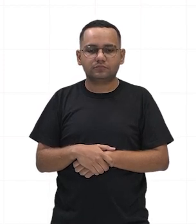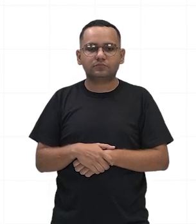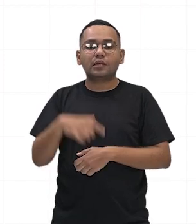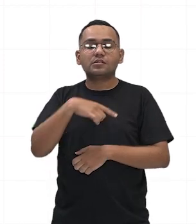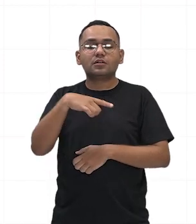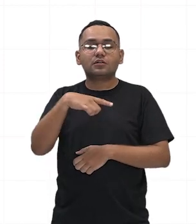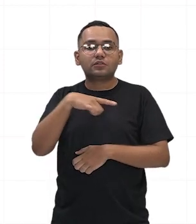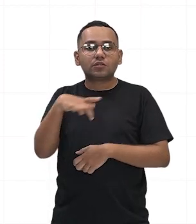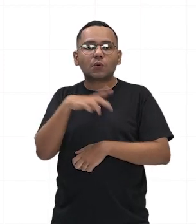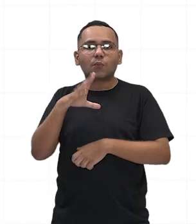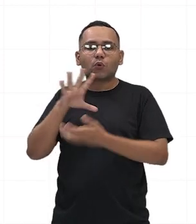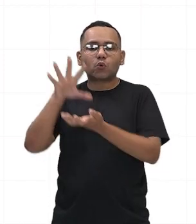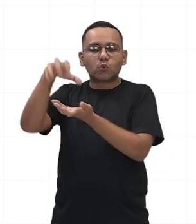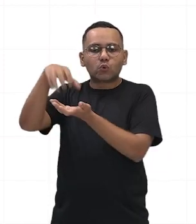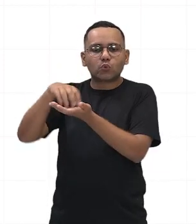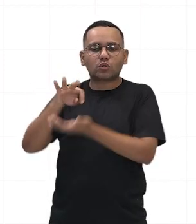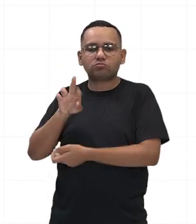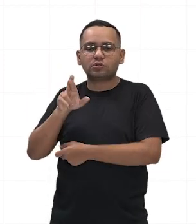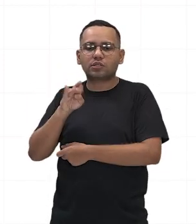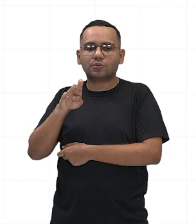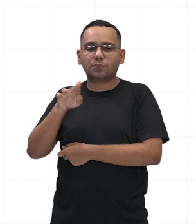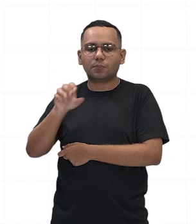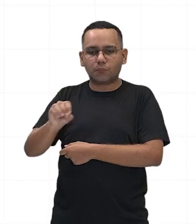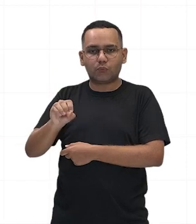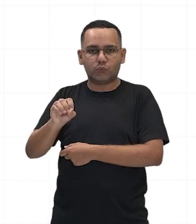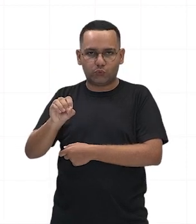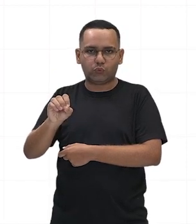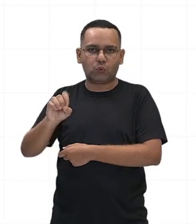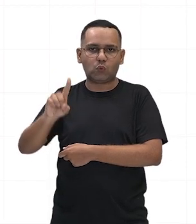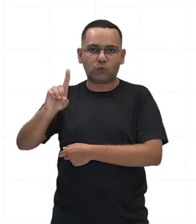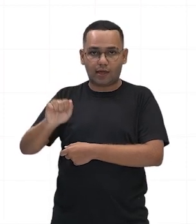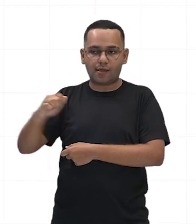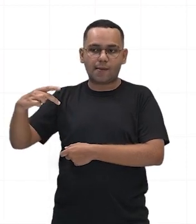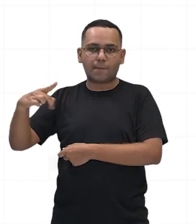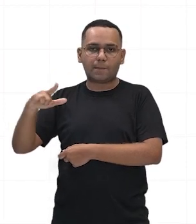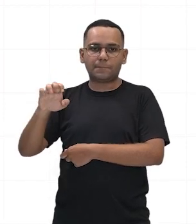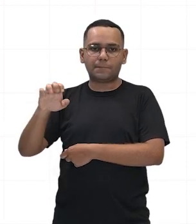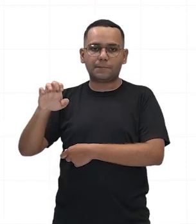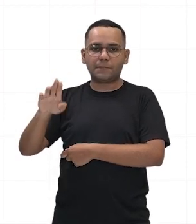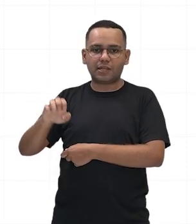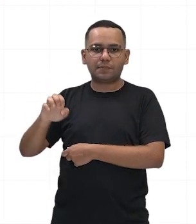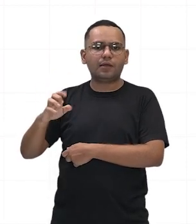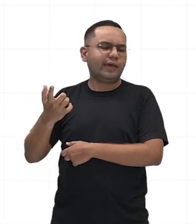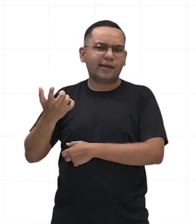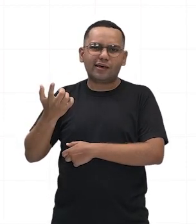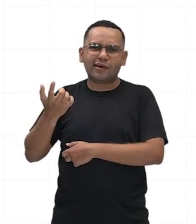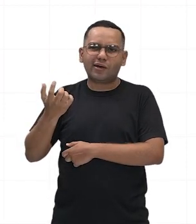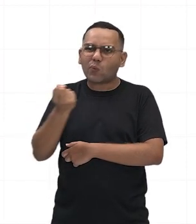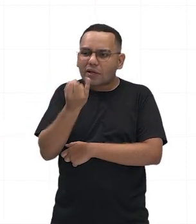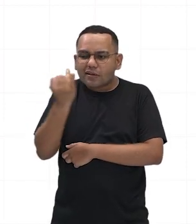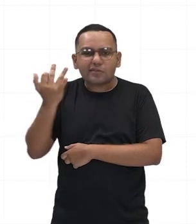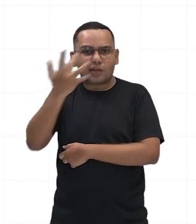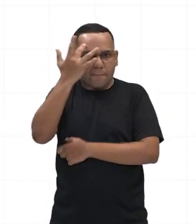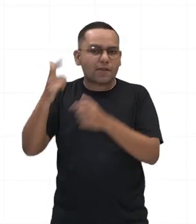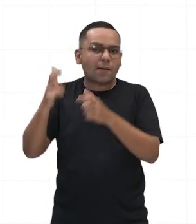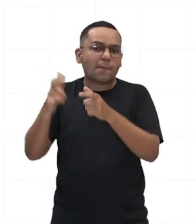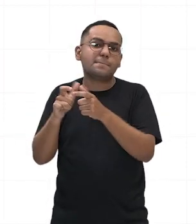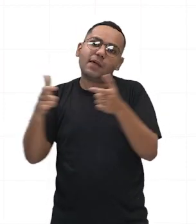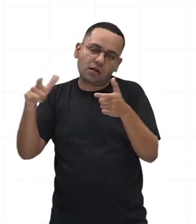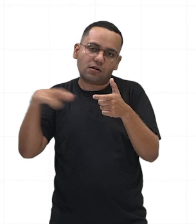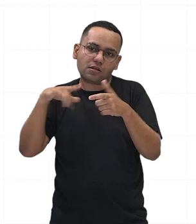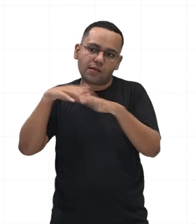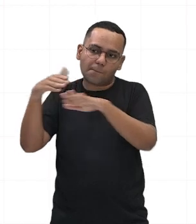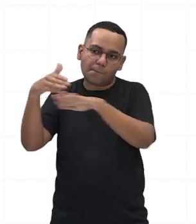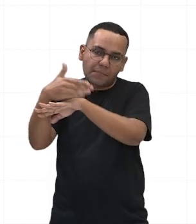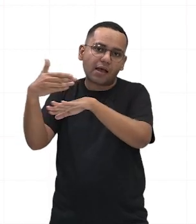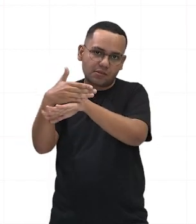da plebe e vai escolher, então, um tribuno da plebe. A plebe era a maioria, eram aqueles que participavam do exército, mas não